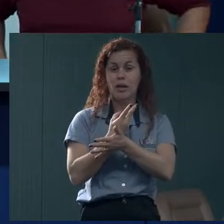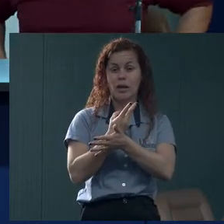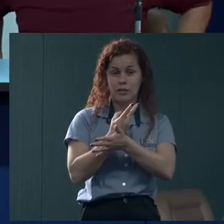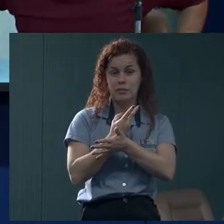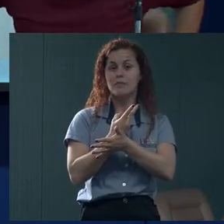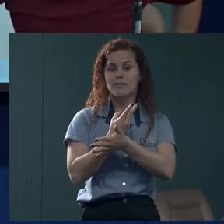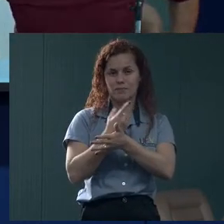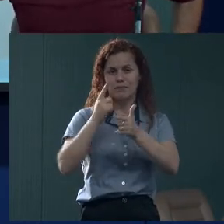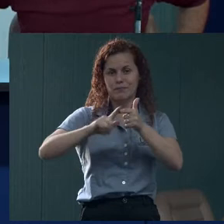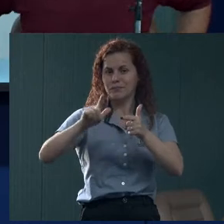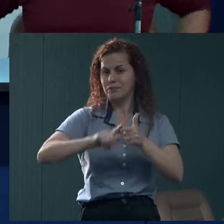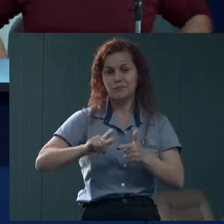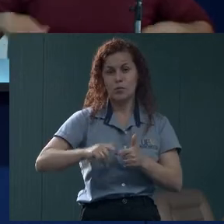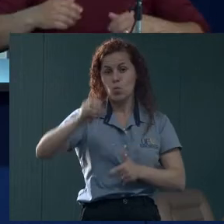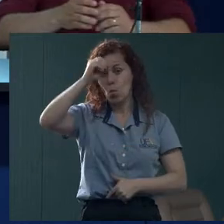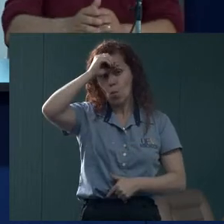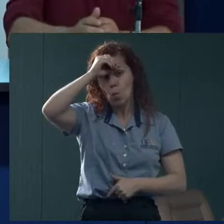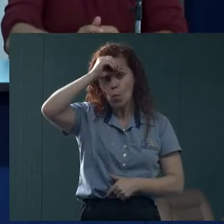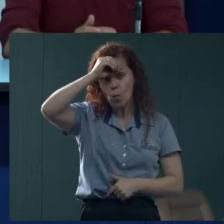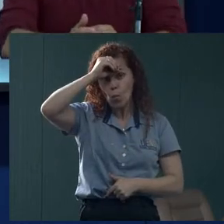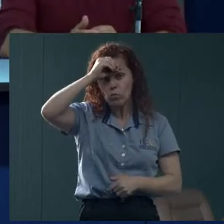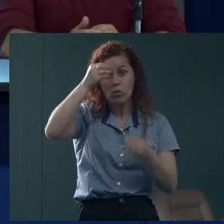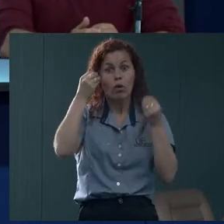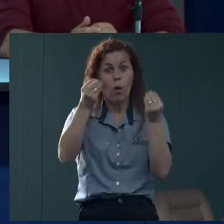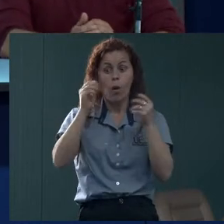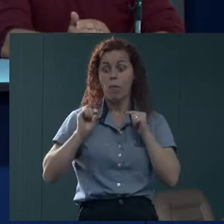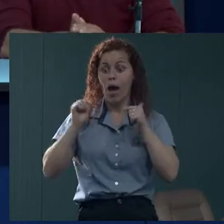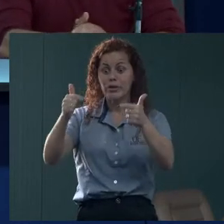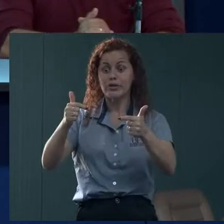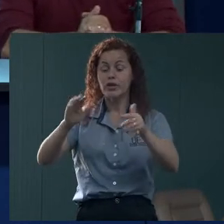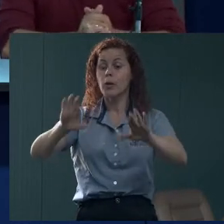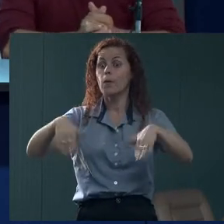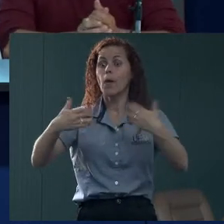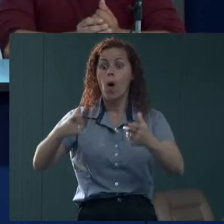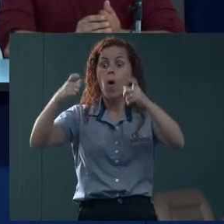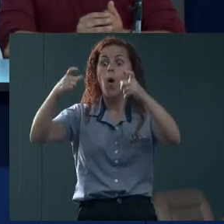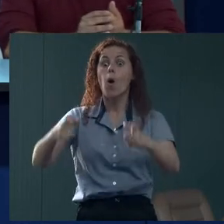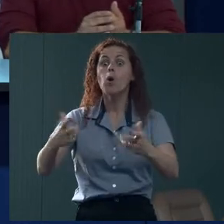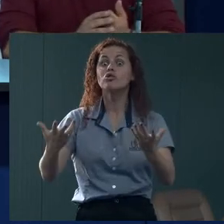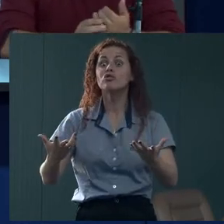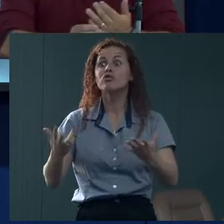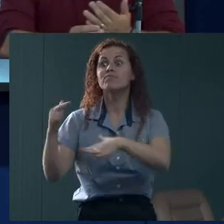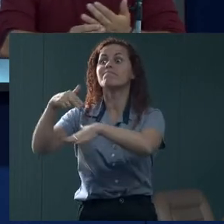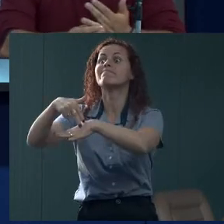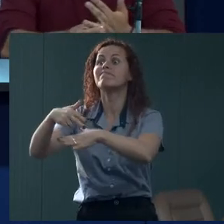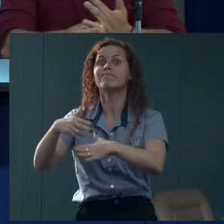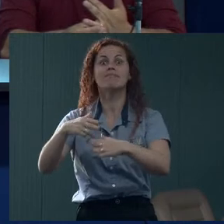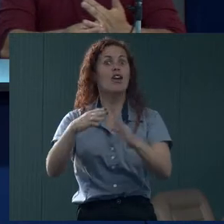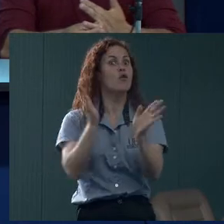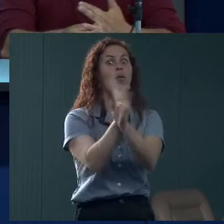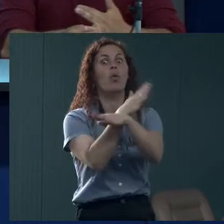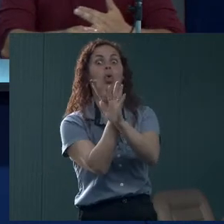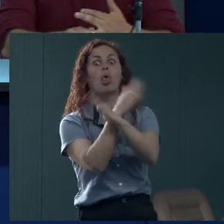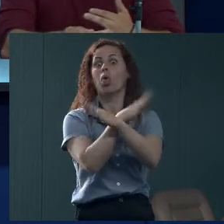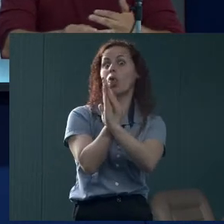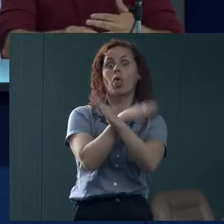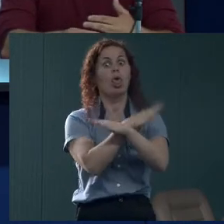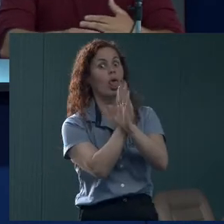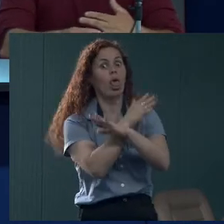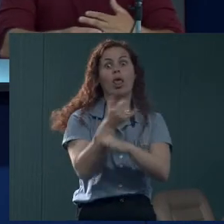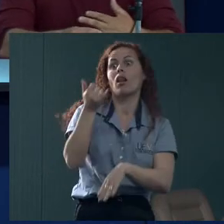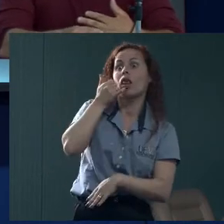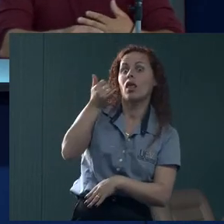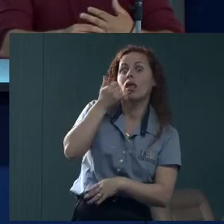e a gente não sabe como agir, a quem procurar, e a gente fica ou rodando aí, igual a Barata Tonto, ou